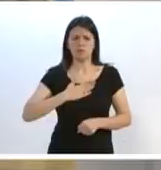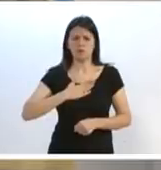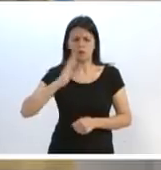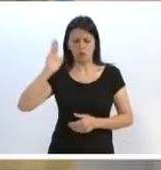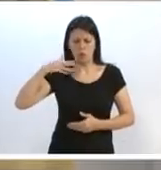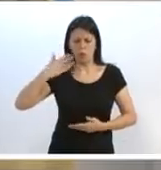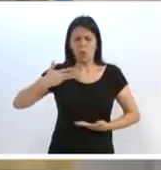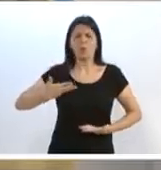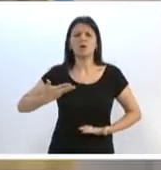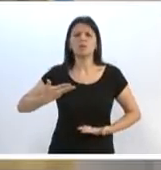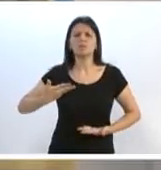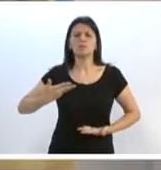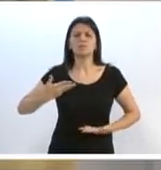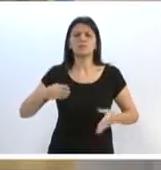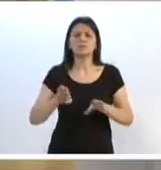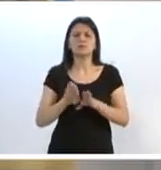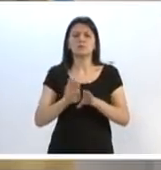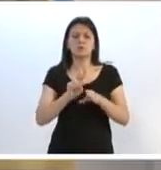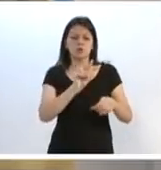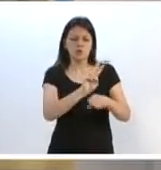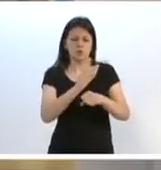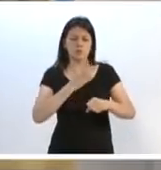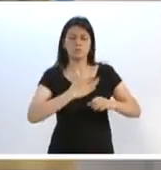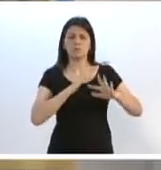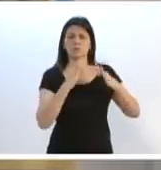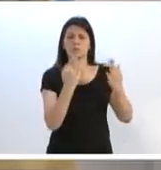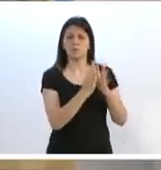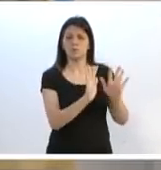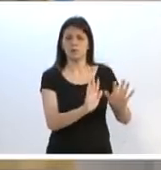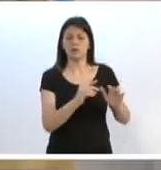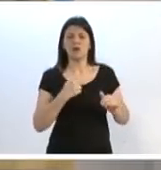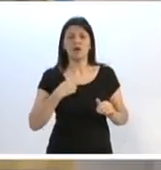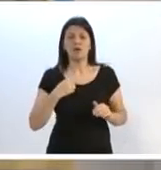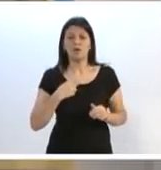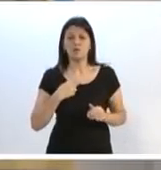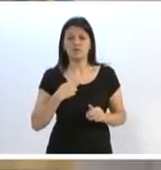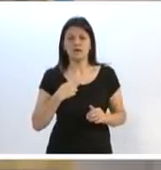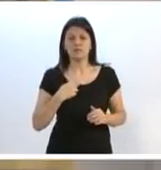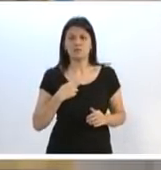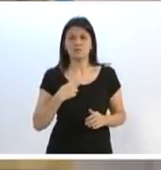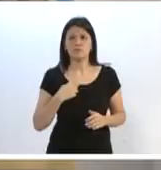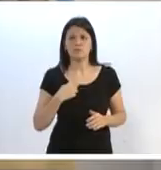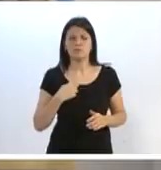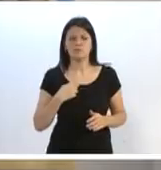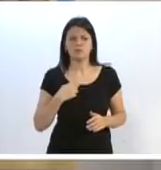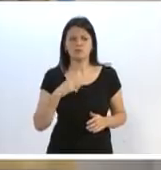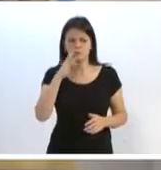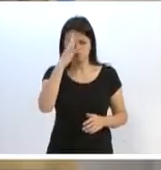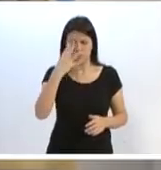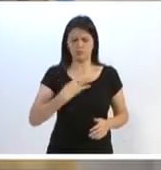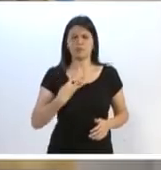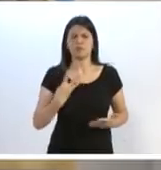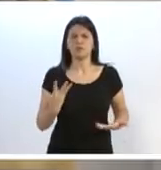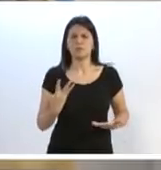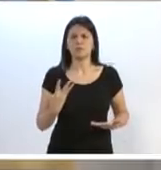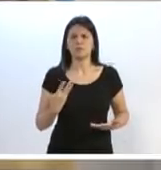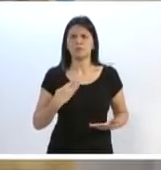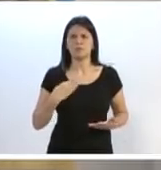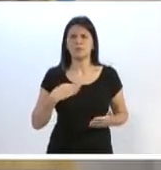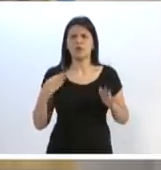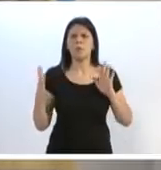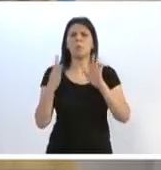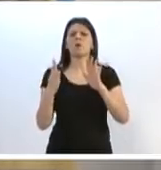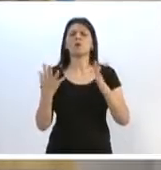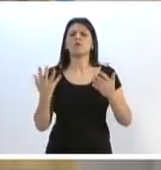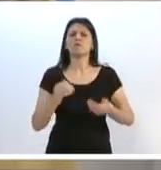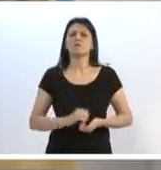cuido muito bem dos meus. E tem mais uma. Fui acusado do tapete negro. E eu provo o que eu fiz. E eu falo aqui e falo em